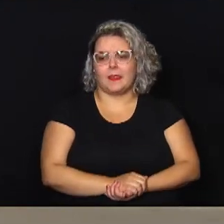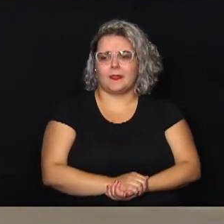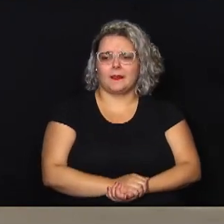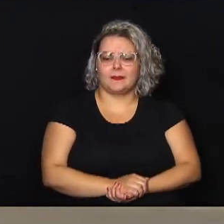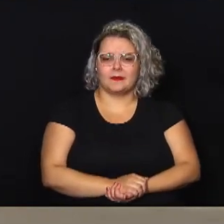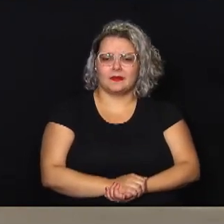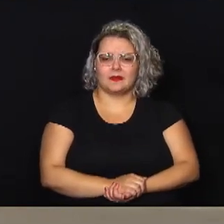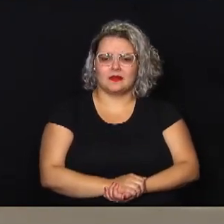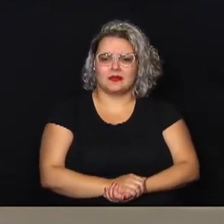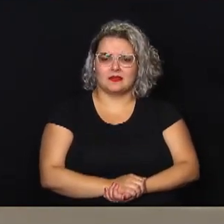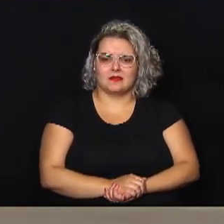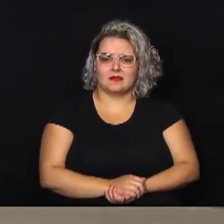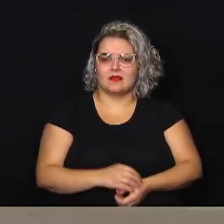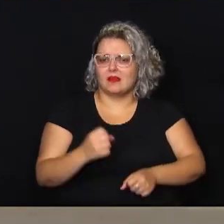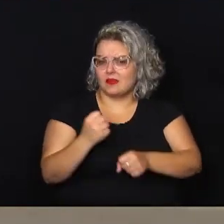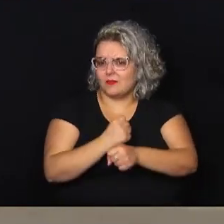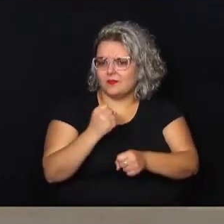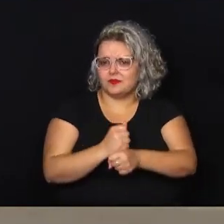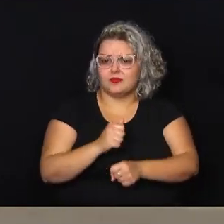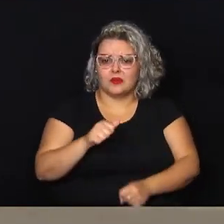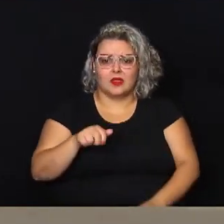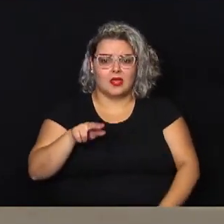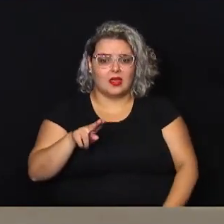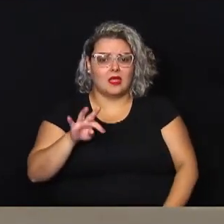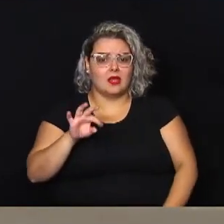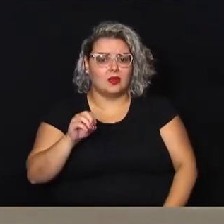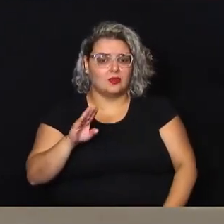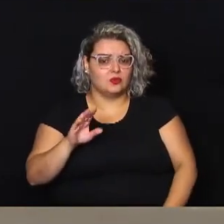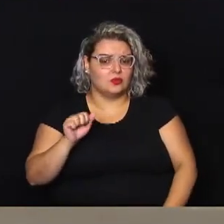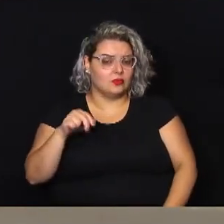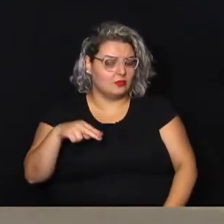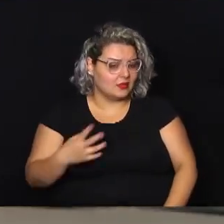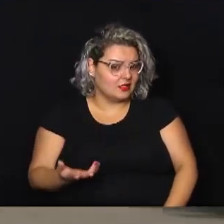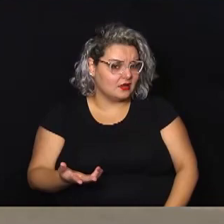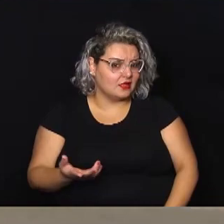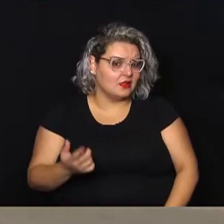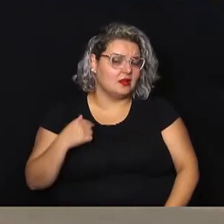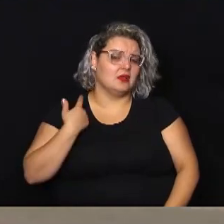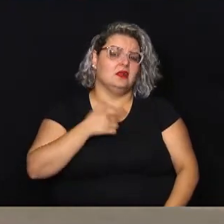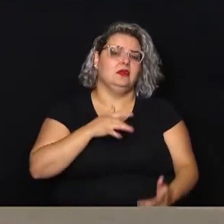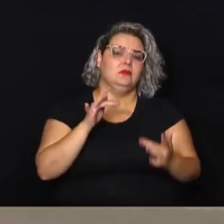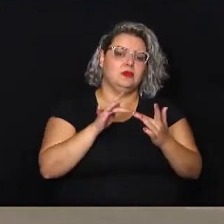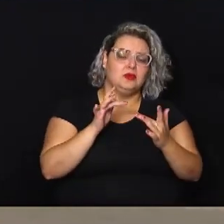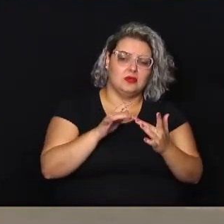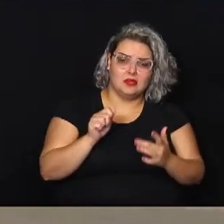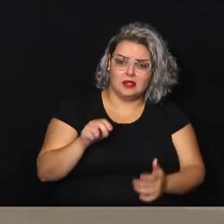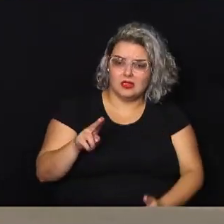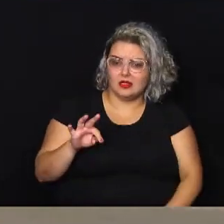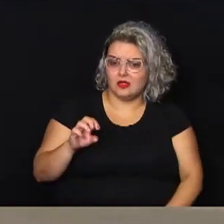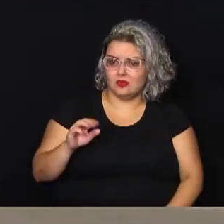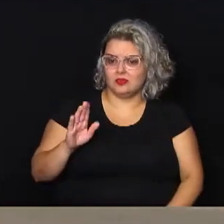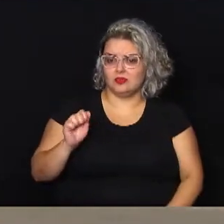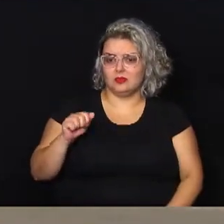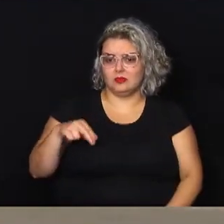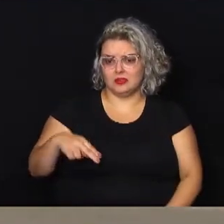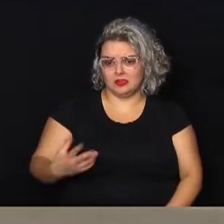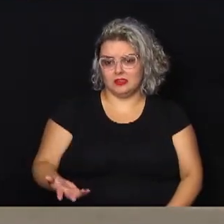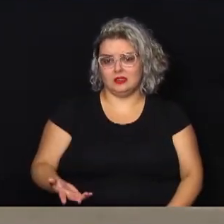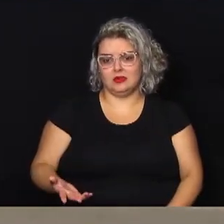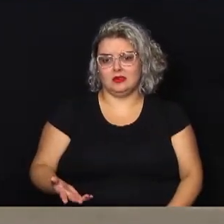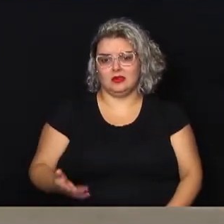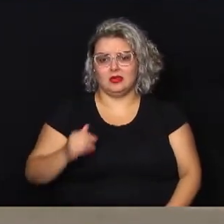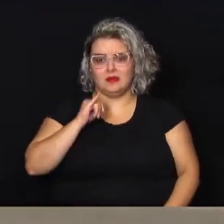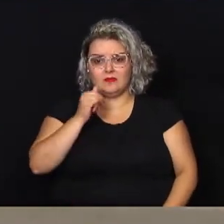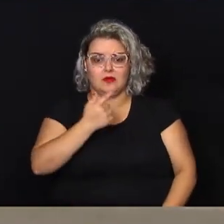a obra da Autobahn. Mas a gente entrou em contato com a Autobahn, a Autobahn disse que é do